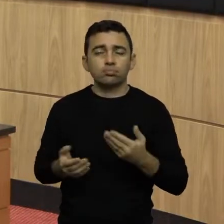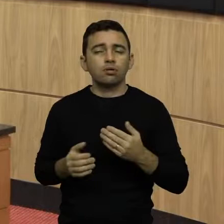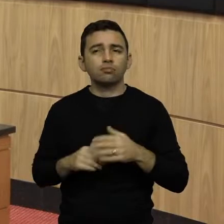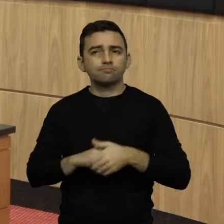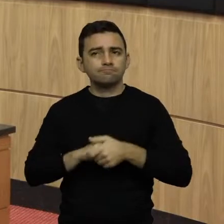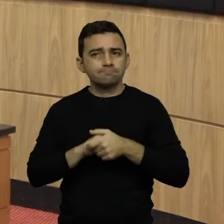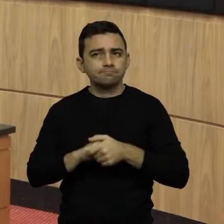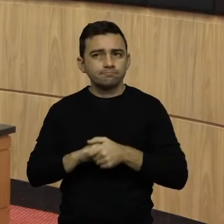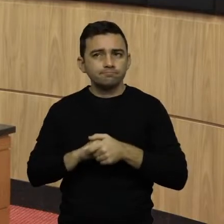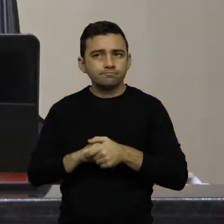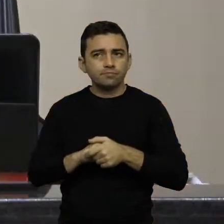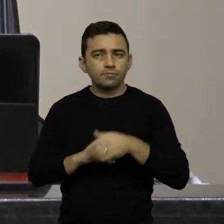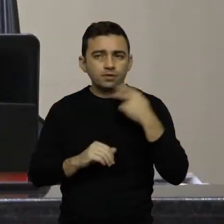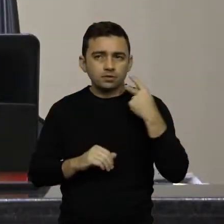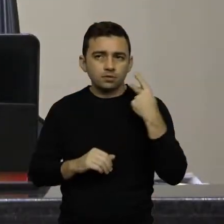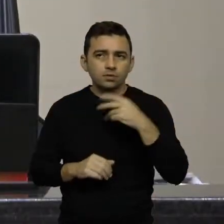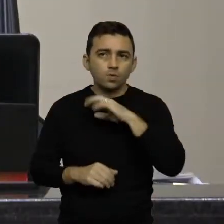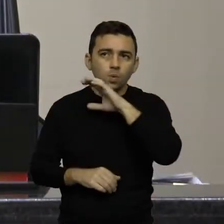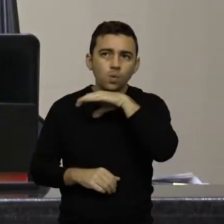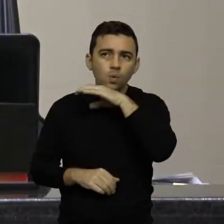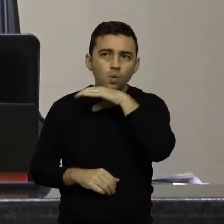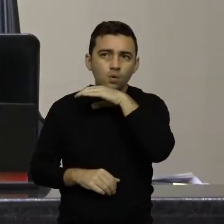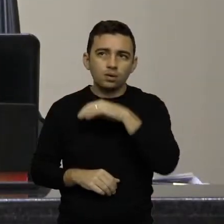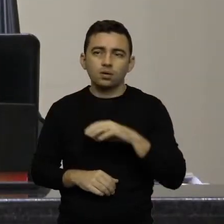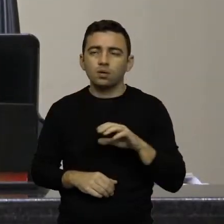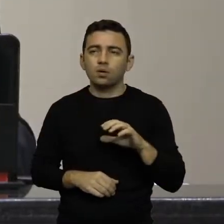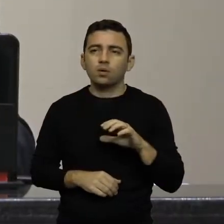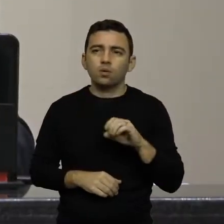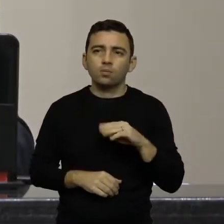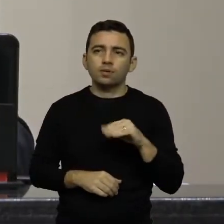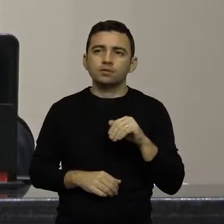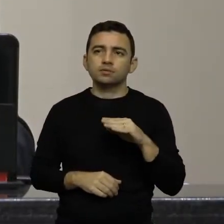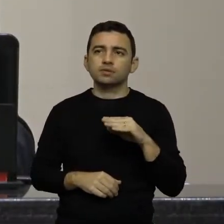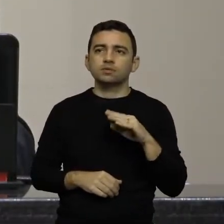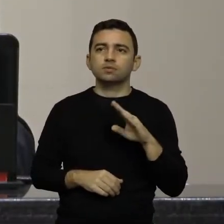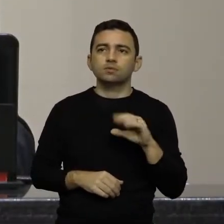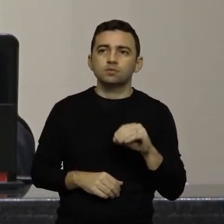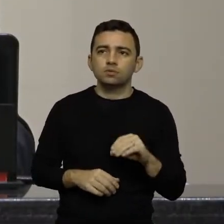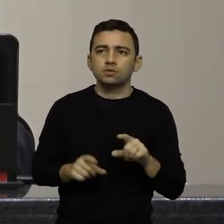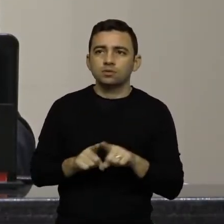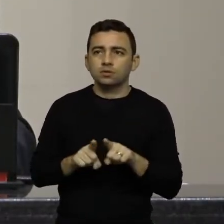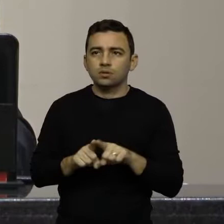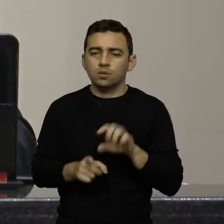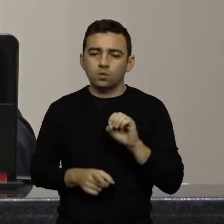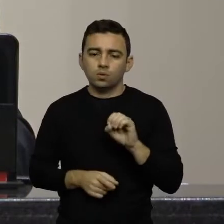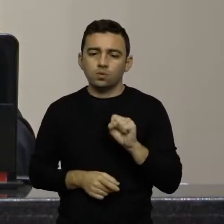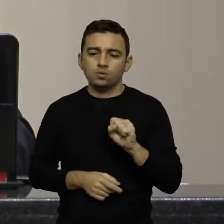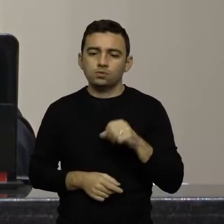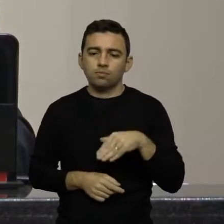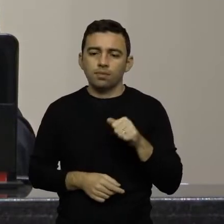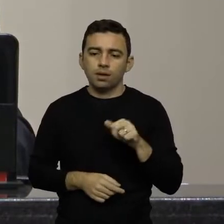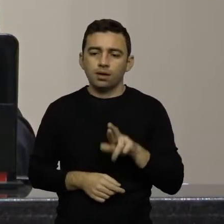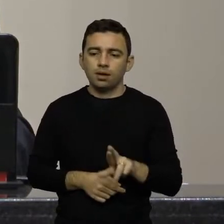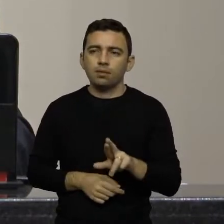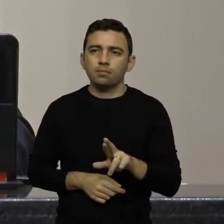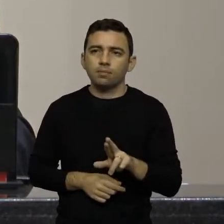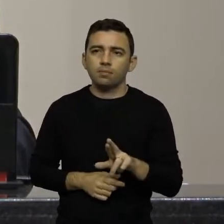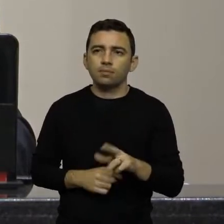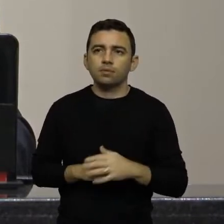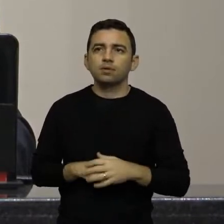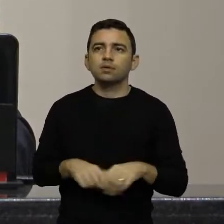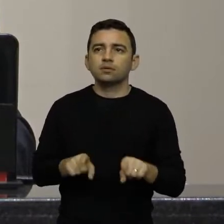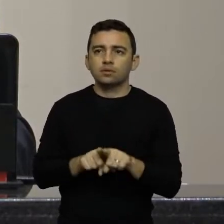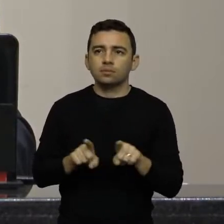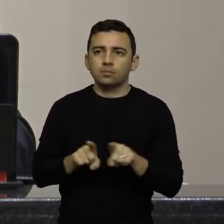do município de Concórdia, e o vereador Comaceto, o vereador Closmar Zagonel e o